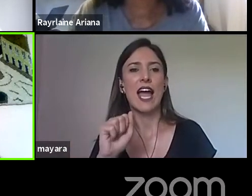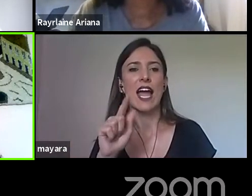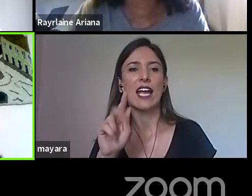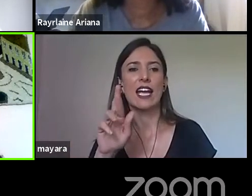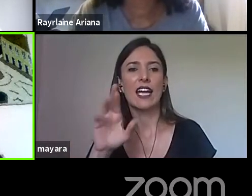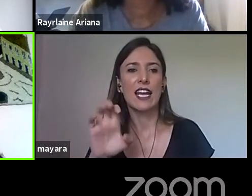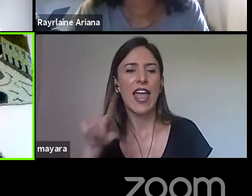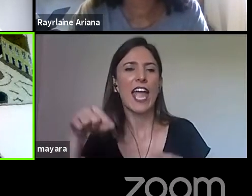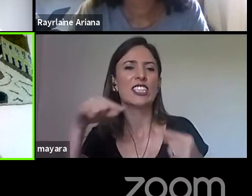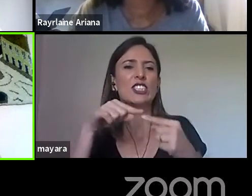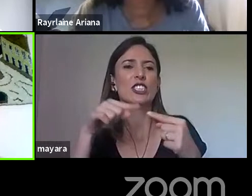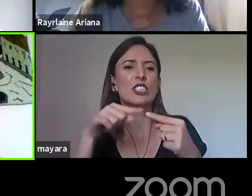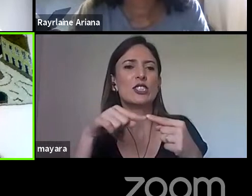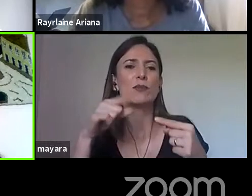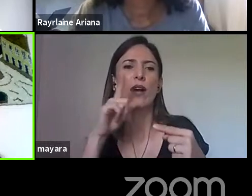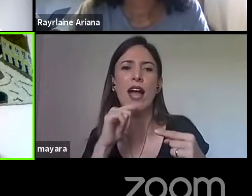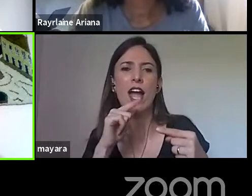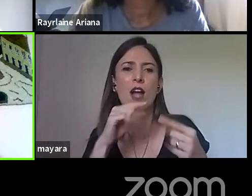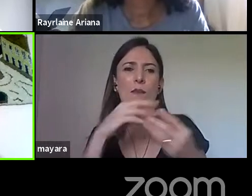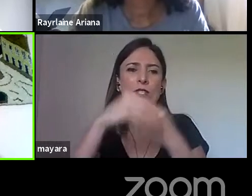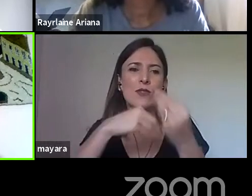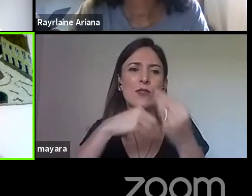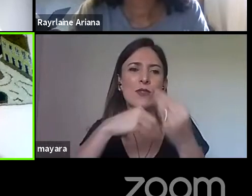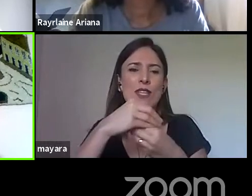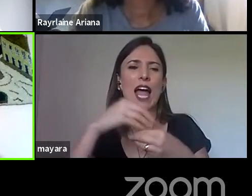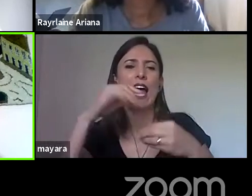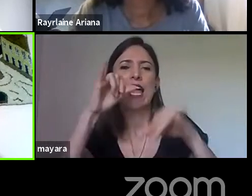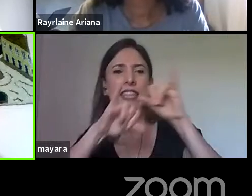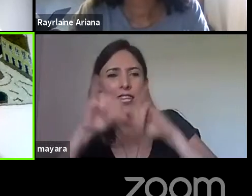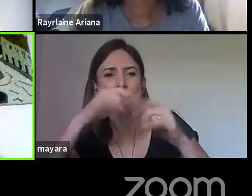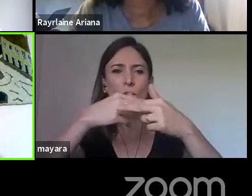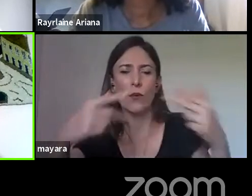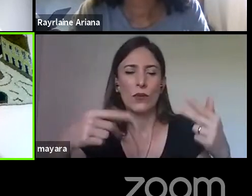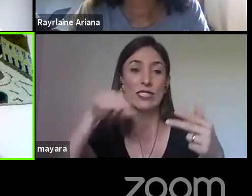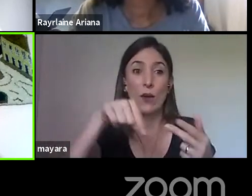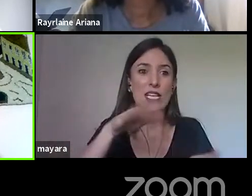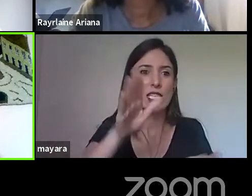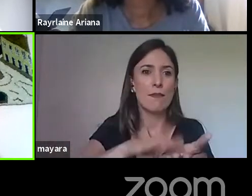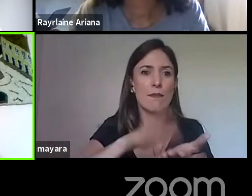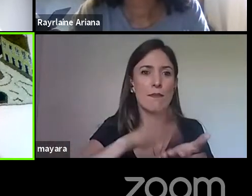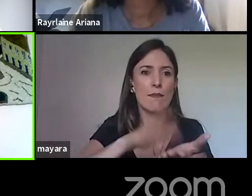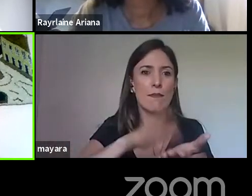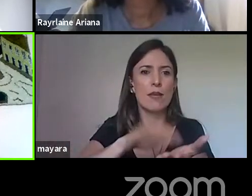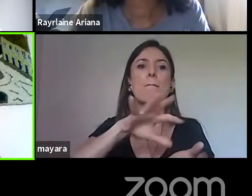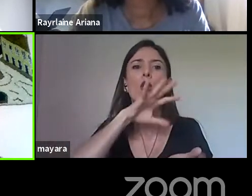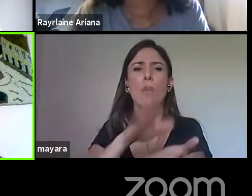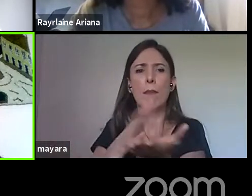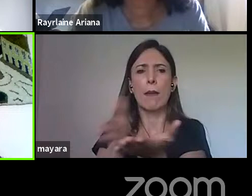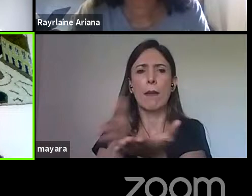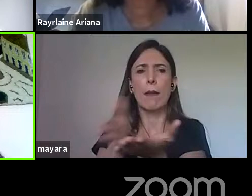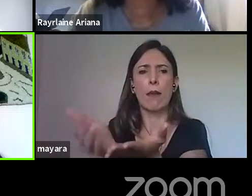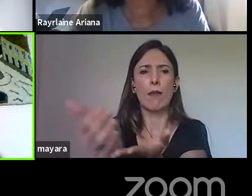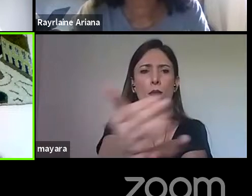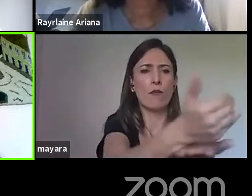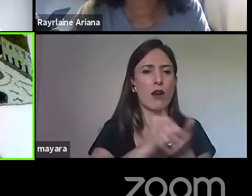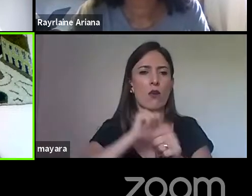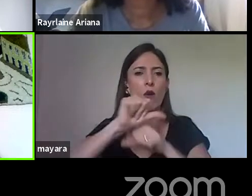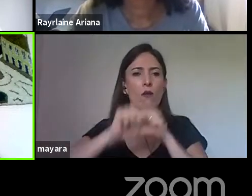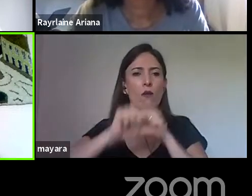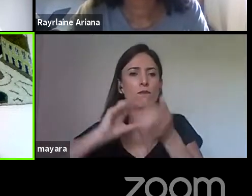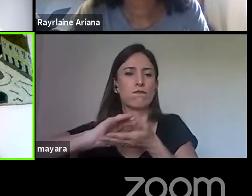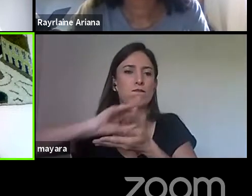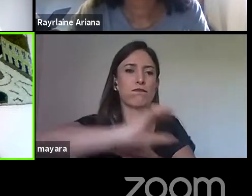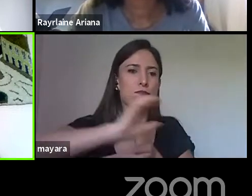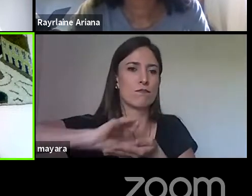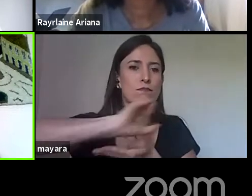manutenção dessas aulas, né? Então, a ideia de que, a partir do imposto cobrado, né?